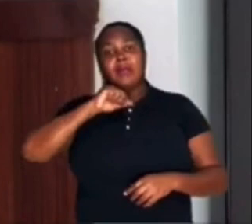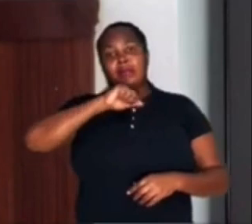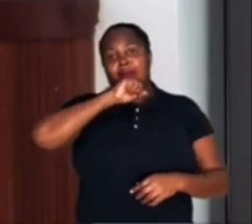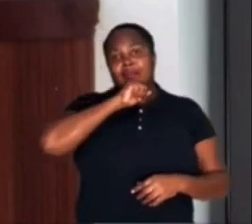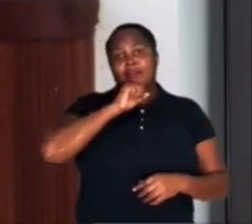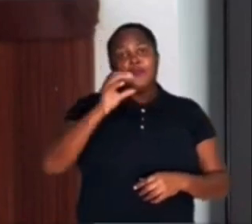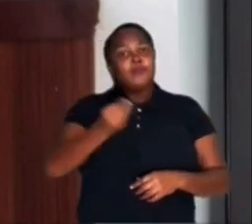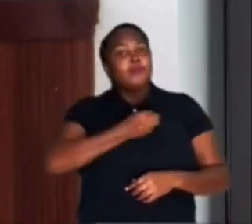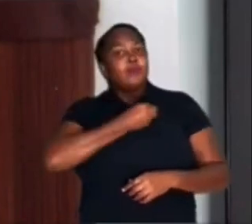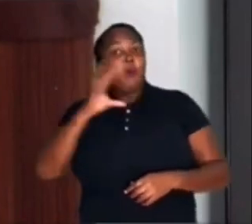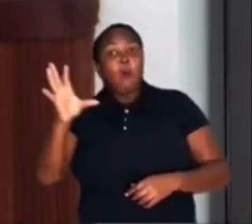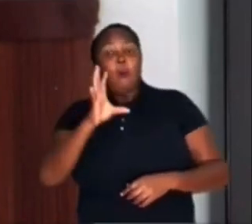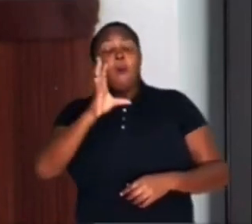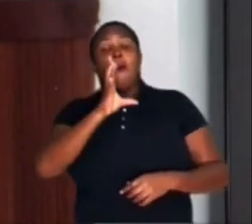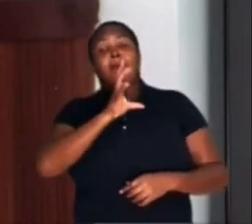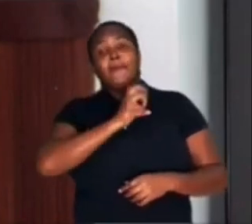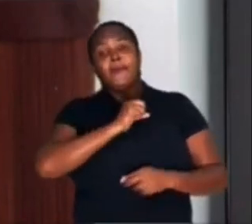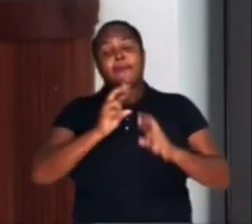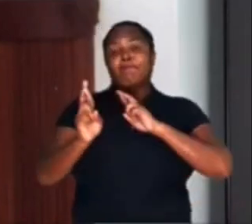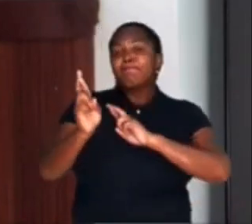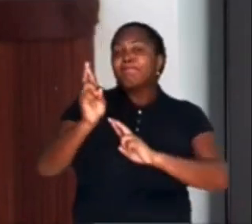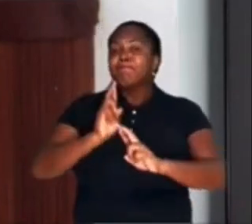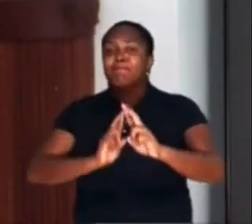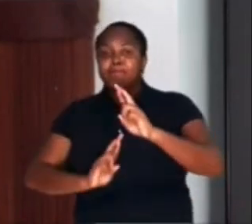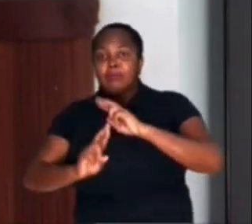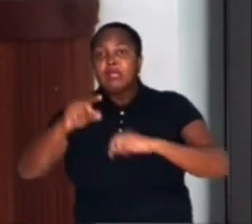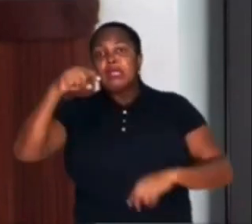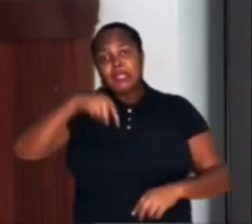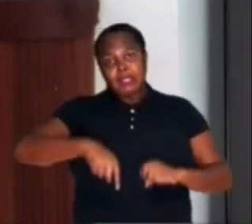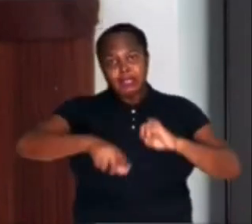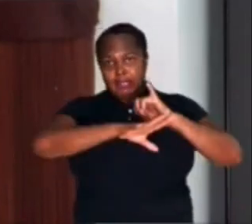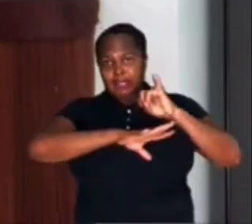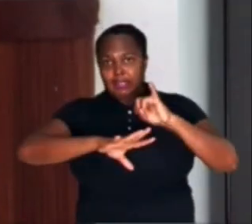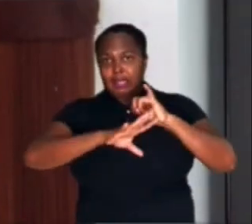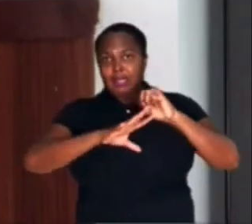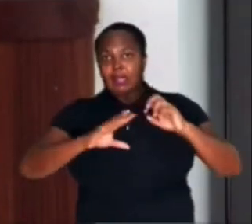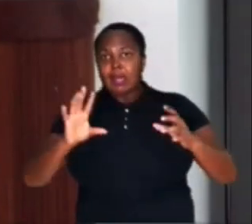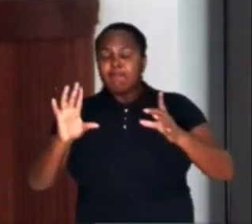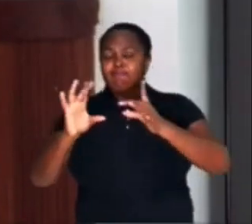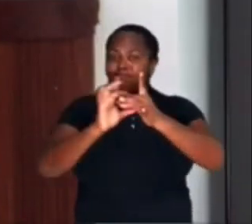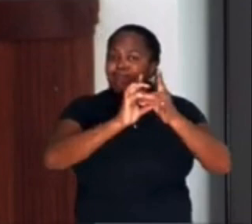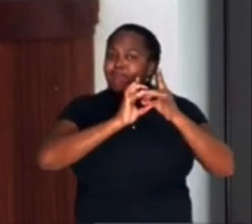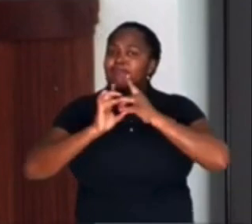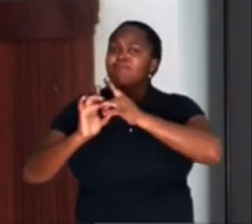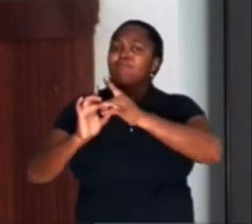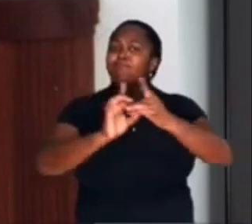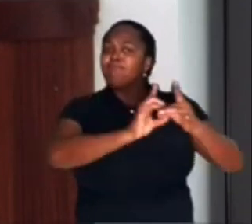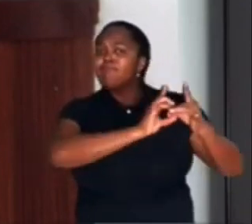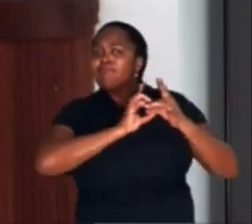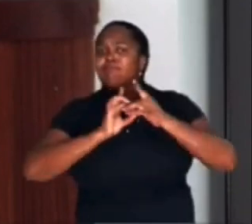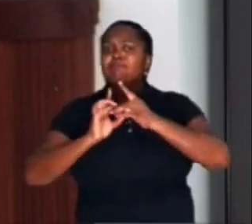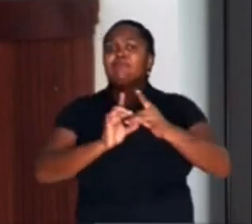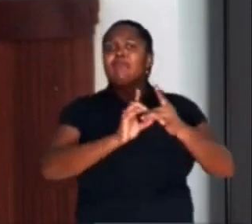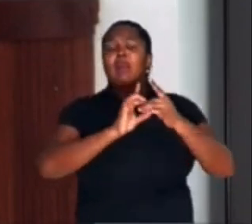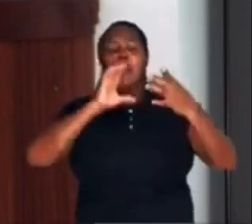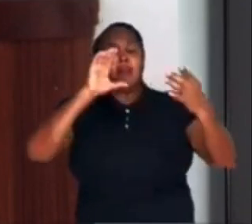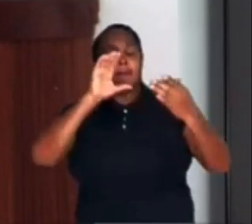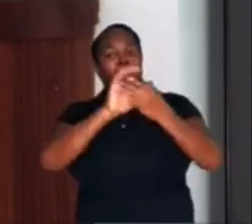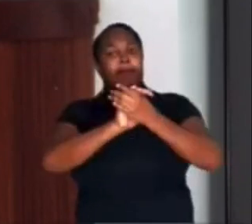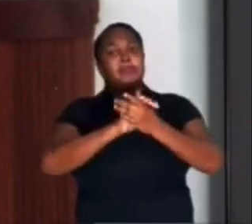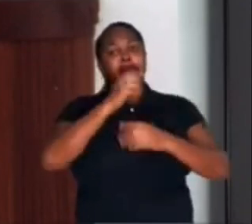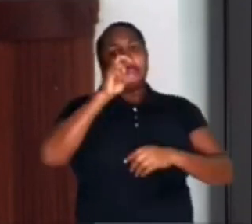do amor. Nesta terra, eles fortaleceram os laços de uma união que durou 55 anos